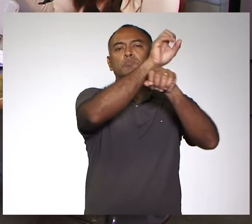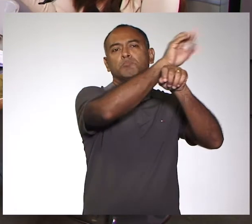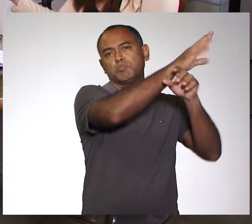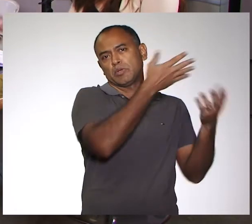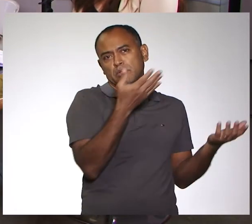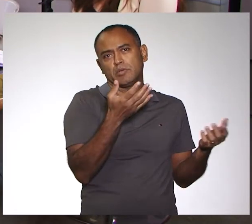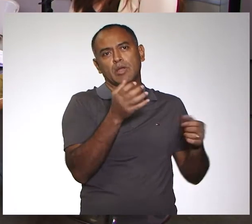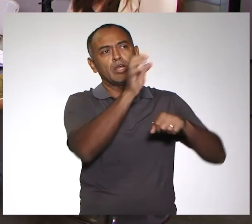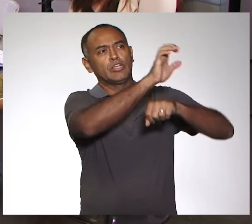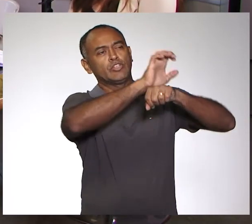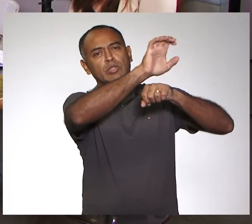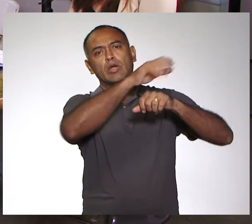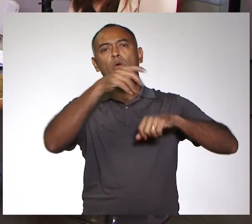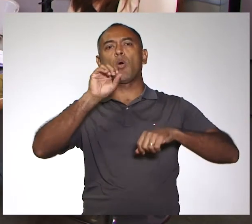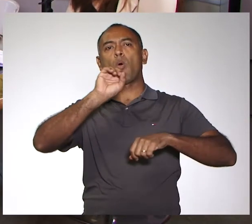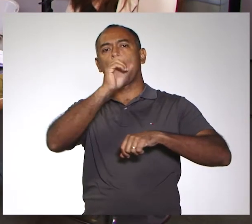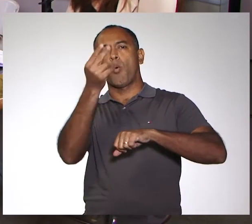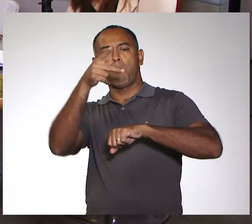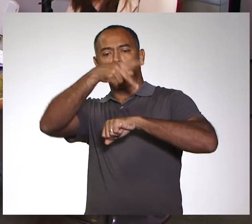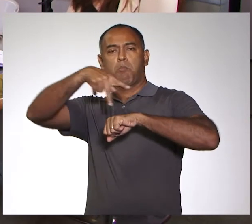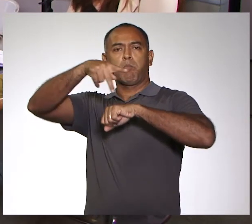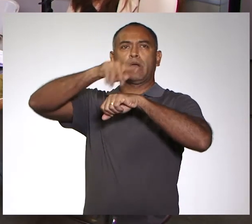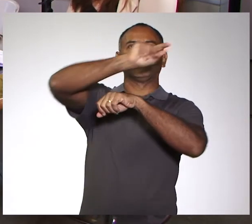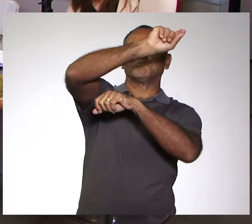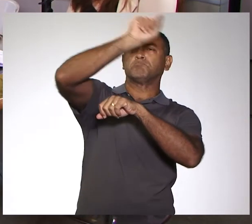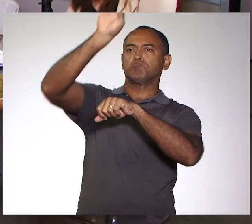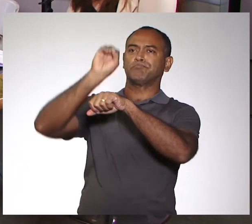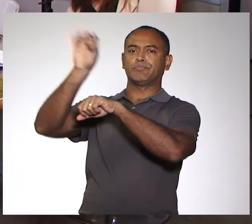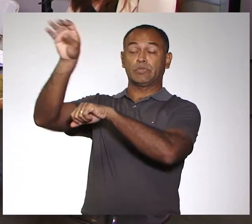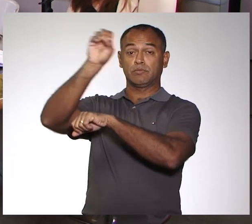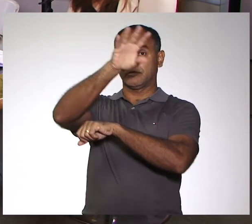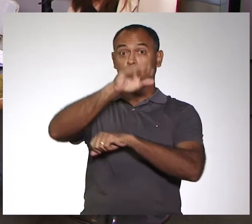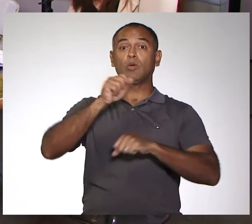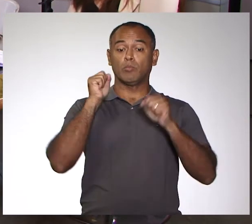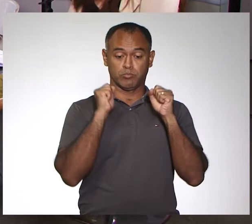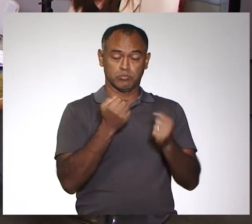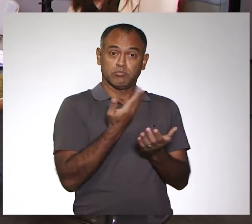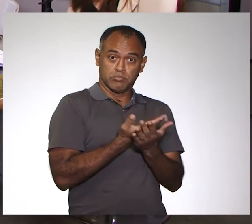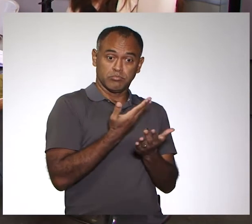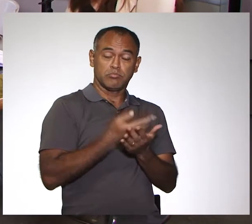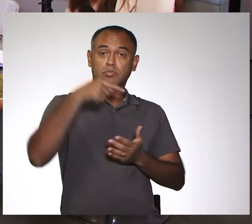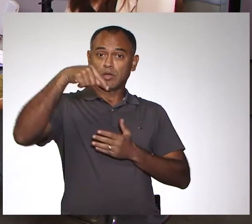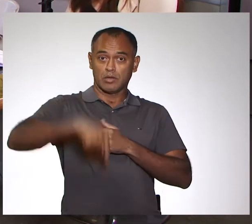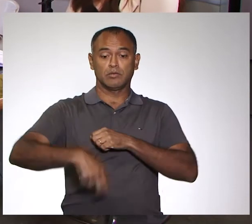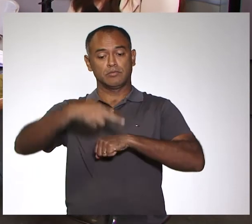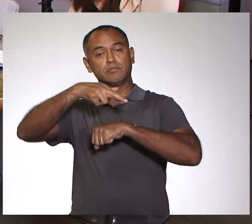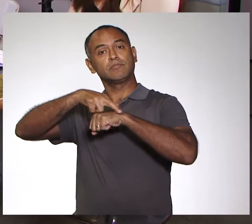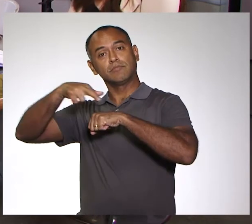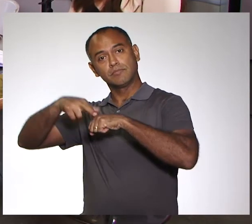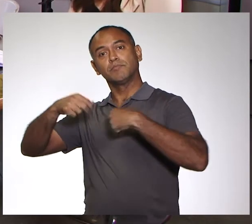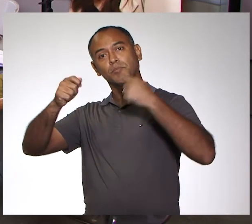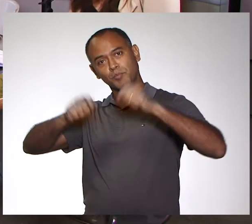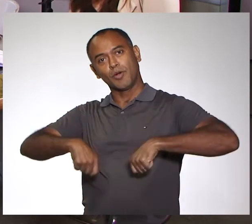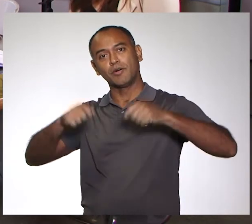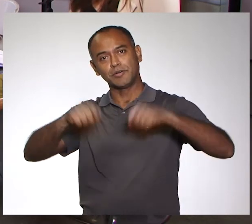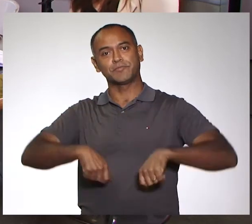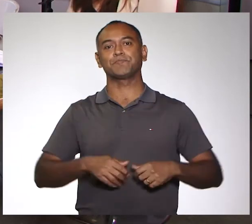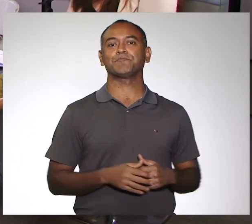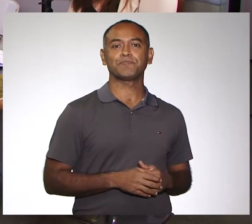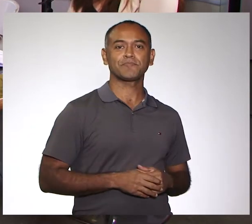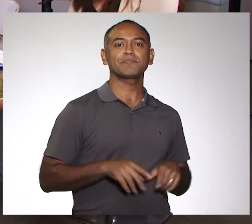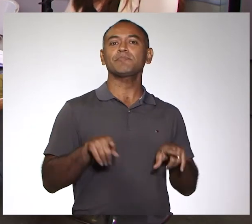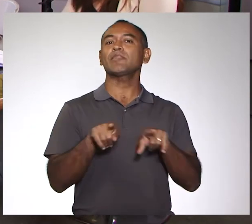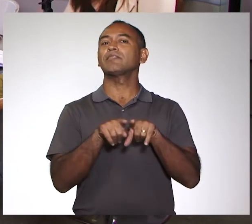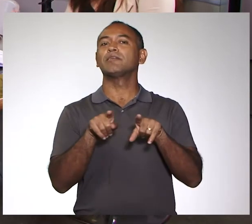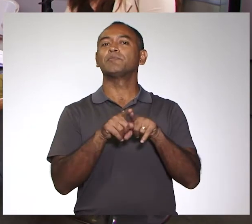o exterior ou até mesmo do Estado para poder se qualificar aqui. E também, essa qualificação